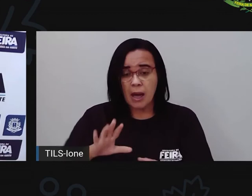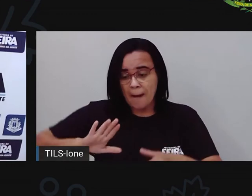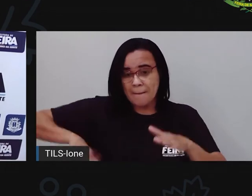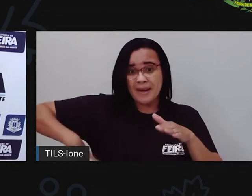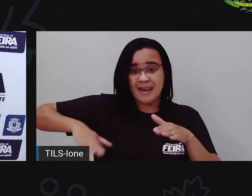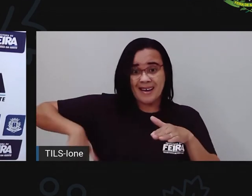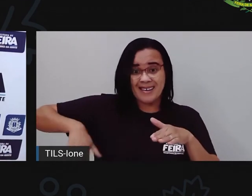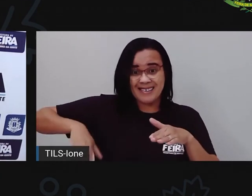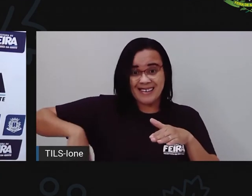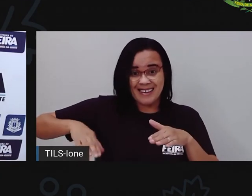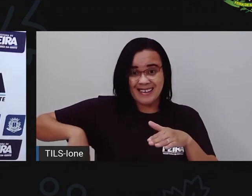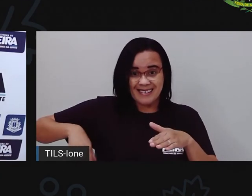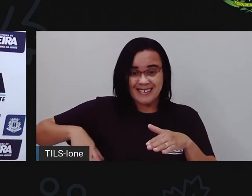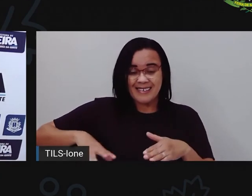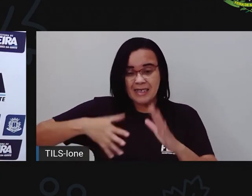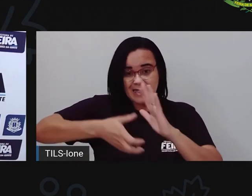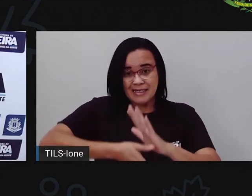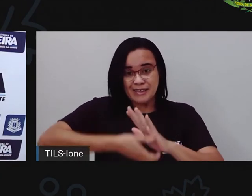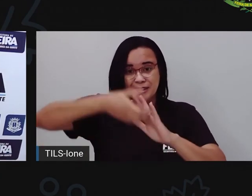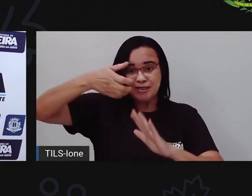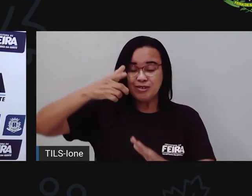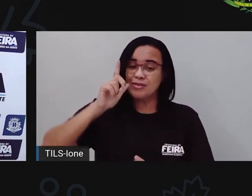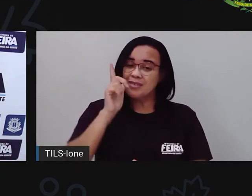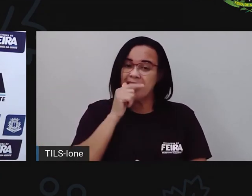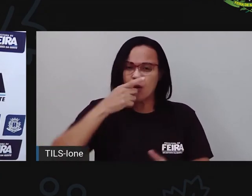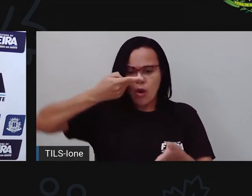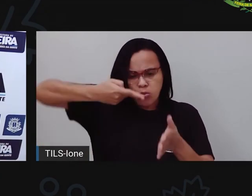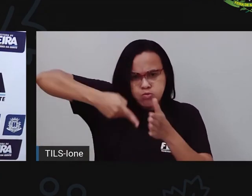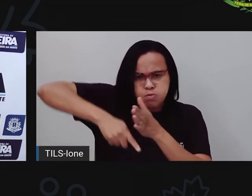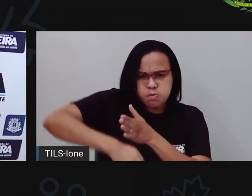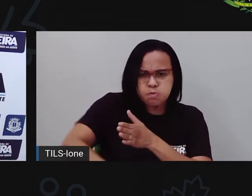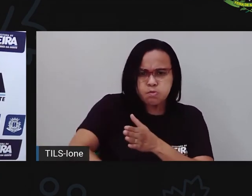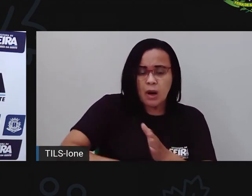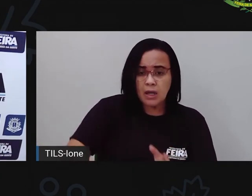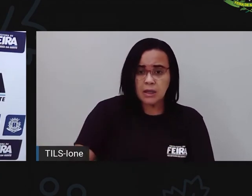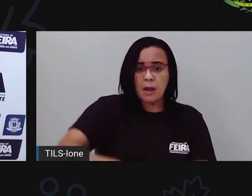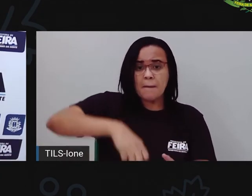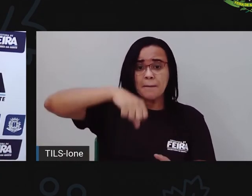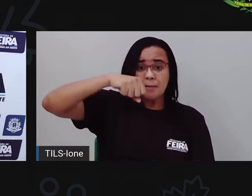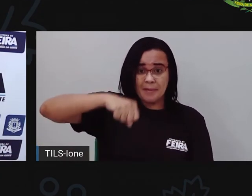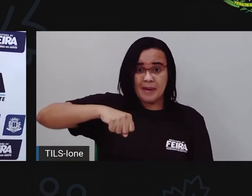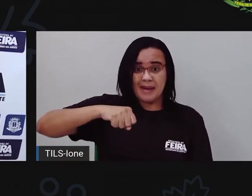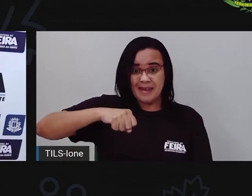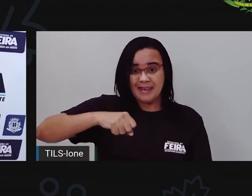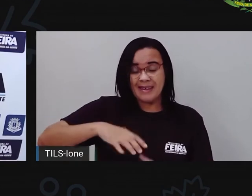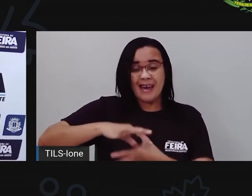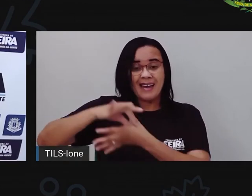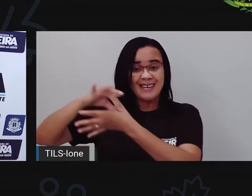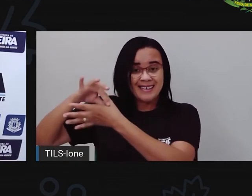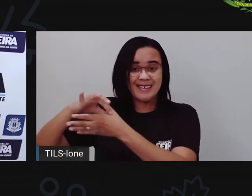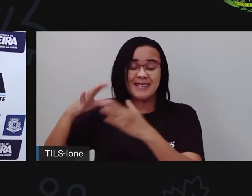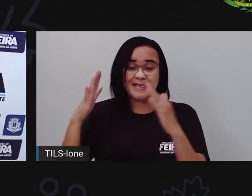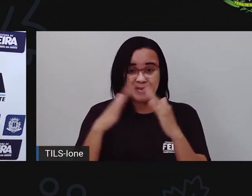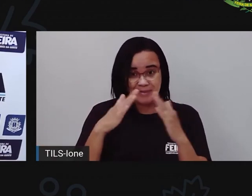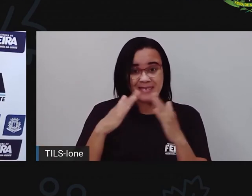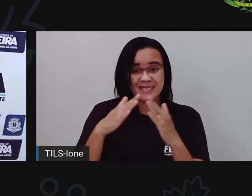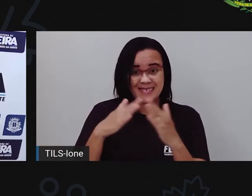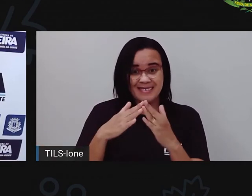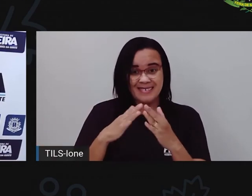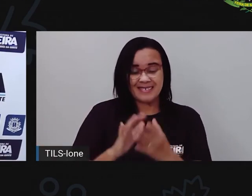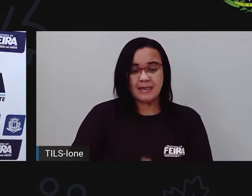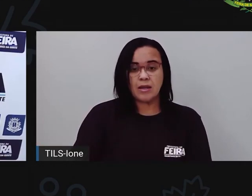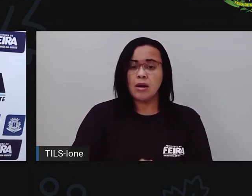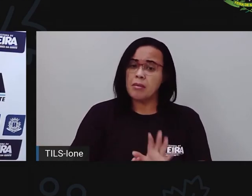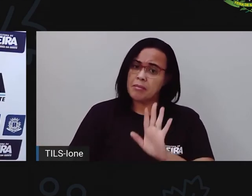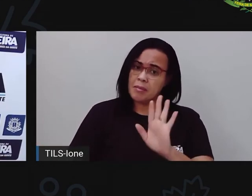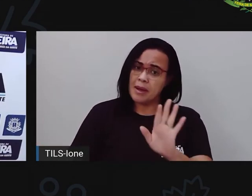conchinha e levou para casa, né? Tenho certeza disso. Que a Pró já levou também. Mas a Pró vai explicar uma coisa para vocês, né? Que